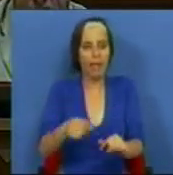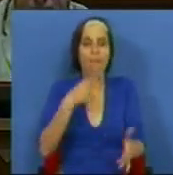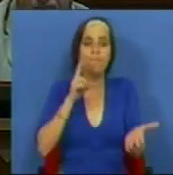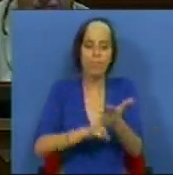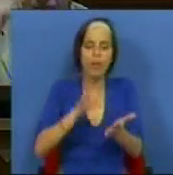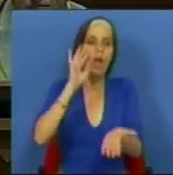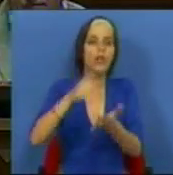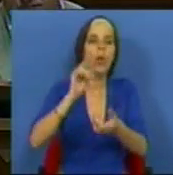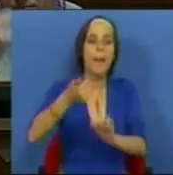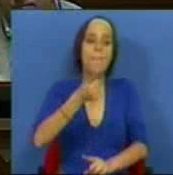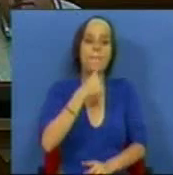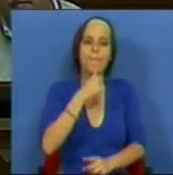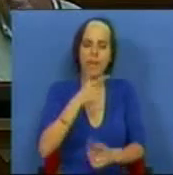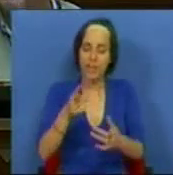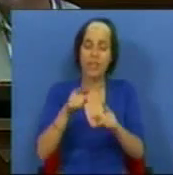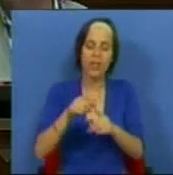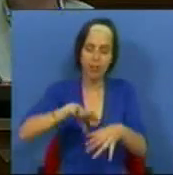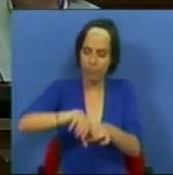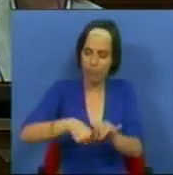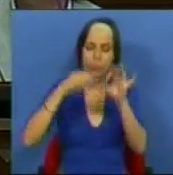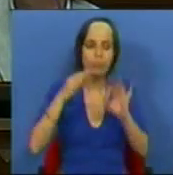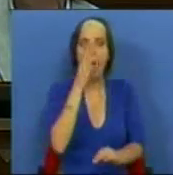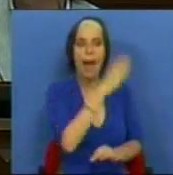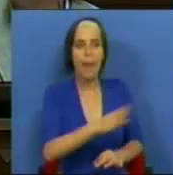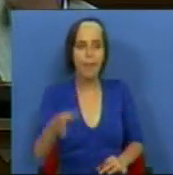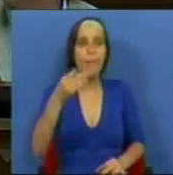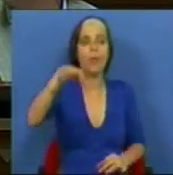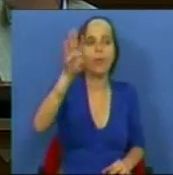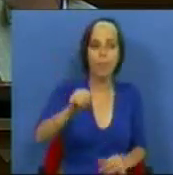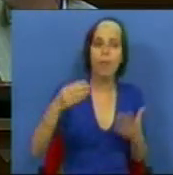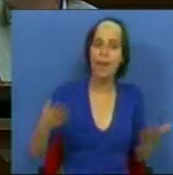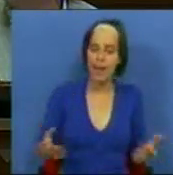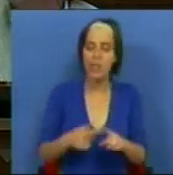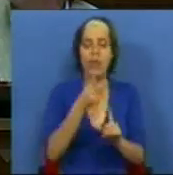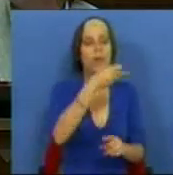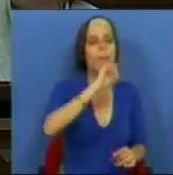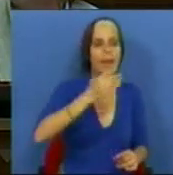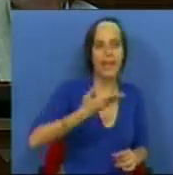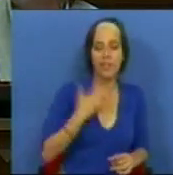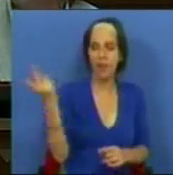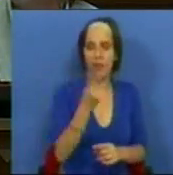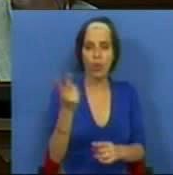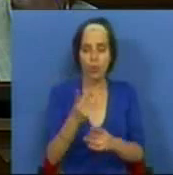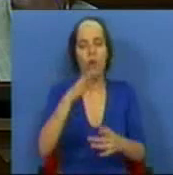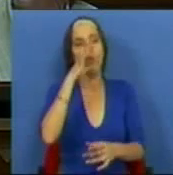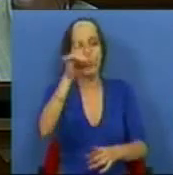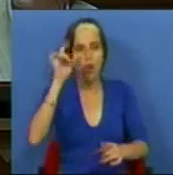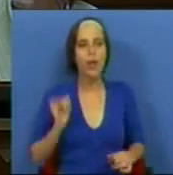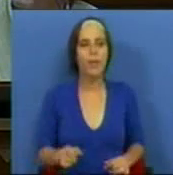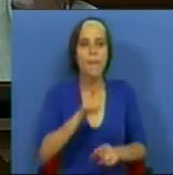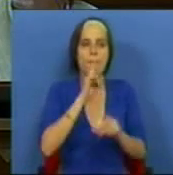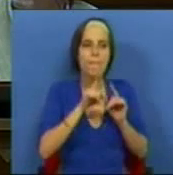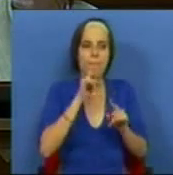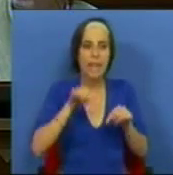fundo resulta das medidas catastrofistas que são aplicadas por Partido Socialista e Partido Social Democrata, curiosamente, estão